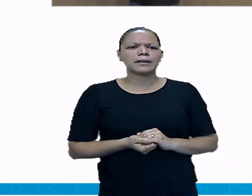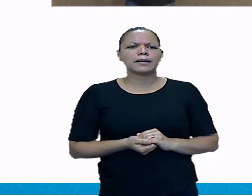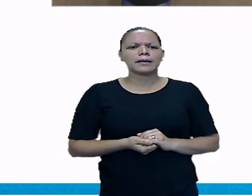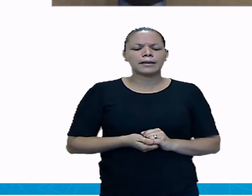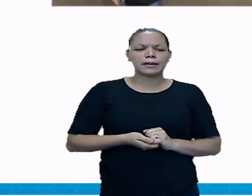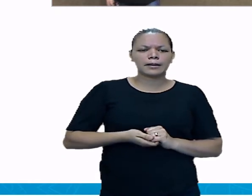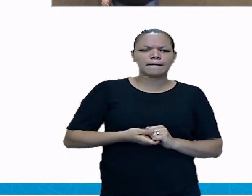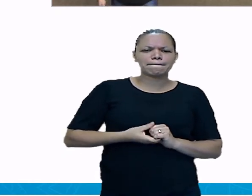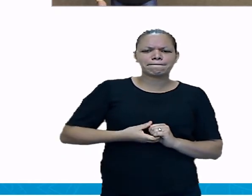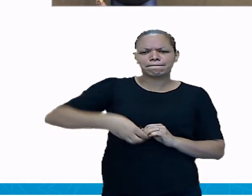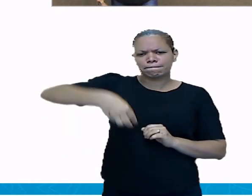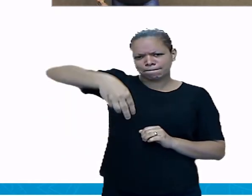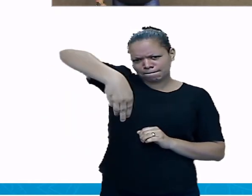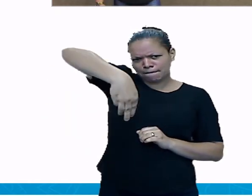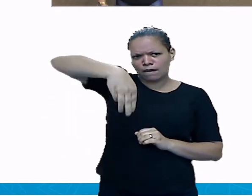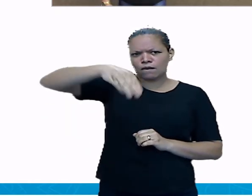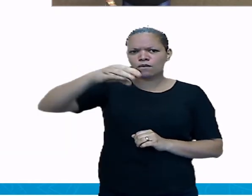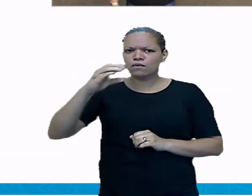corpo.